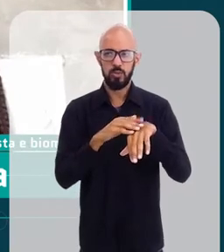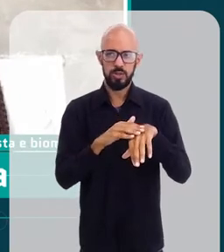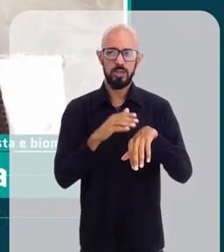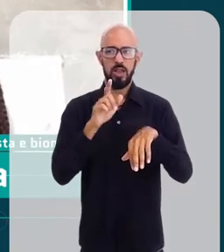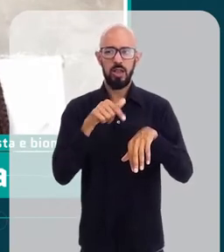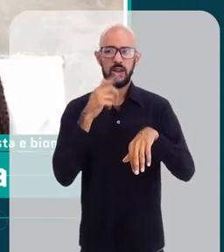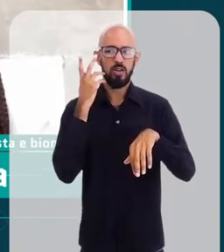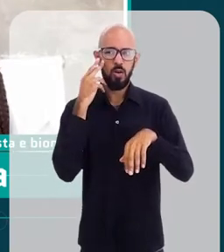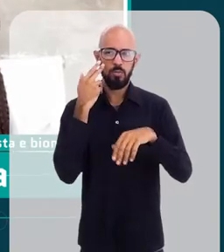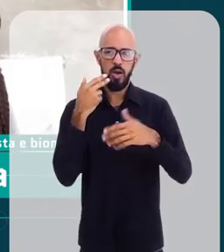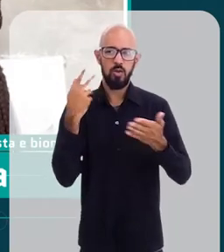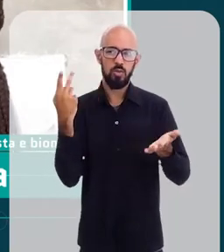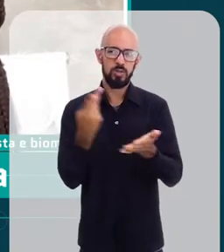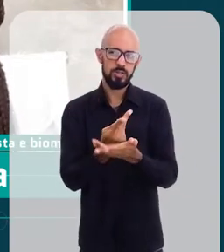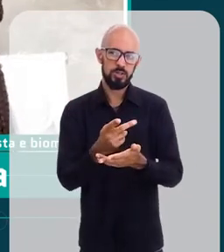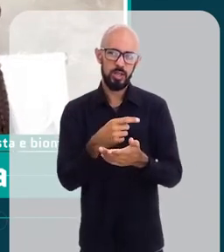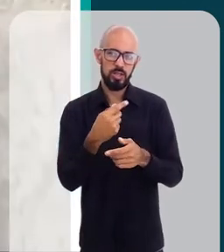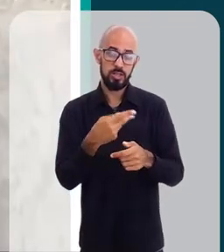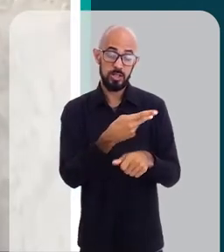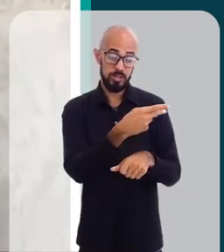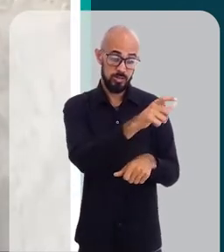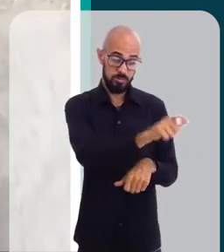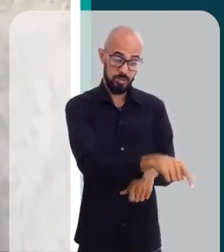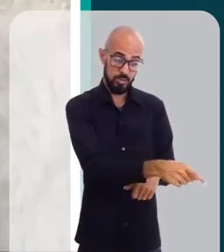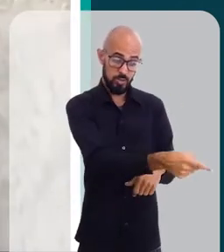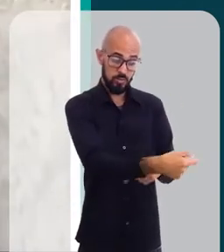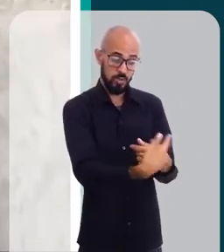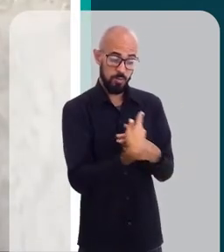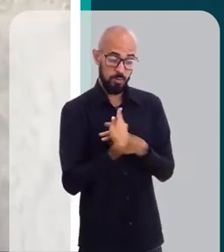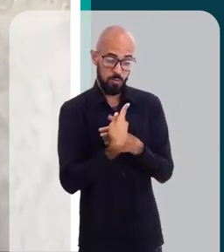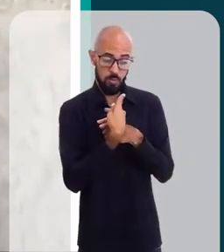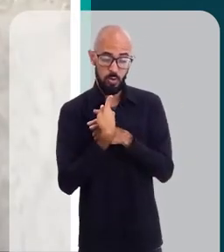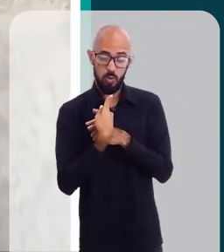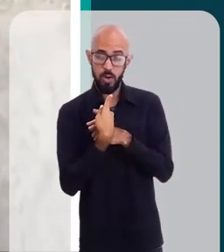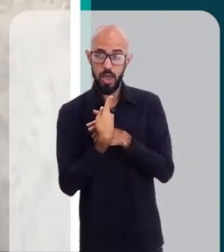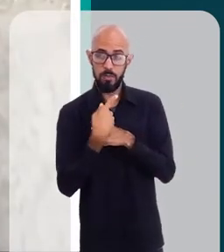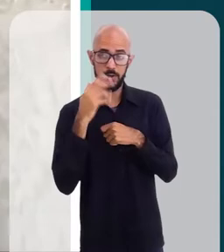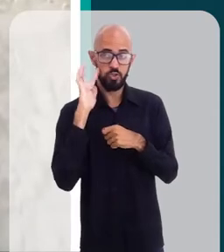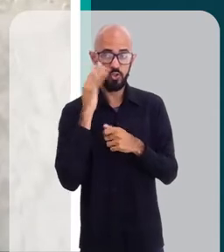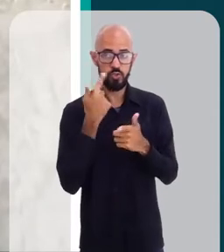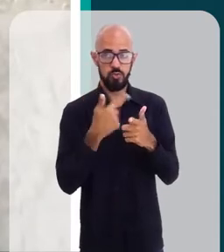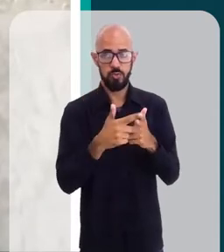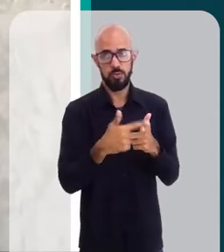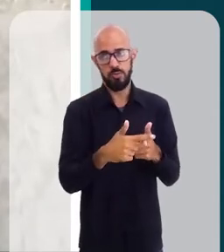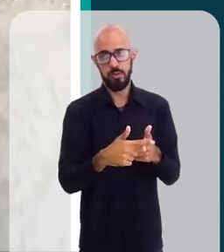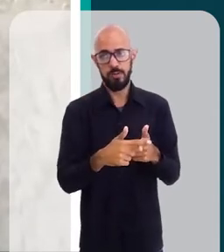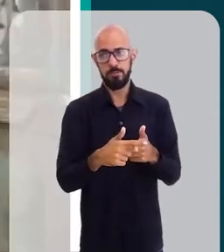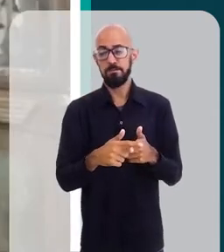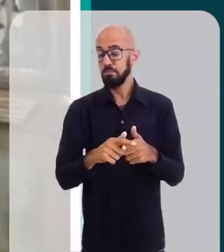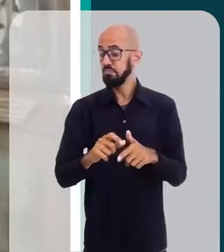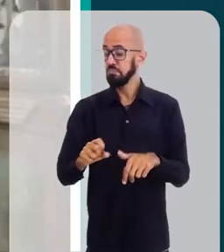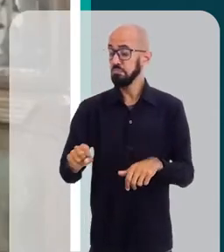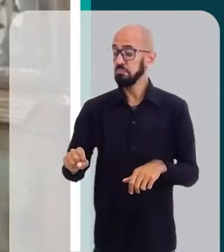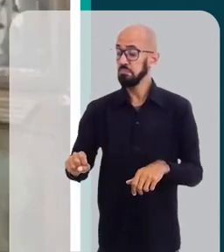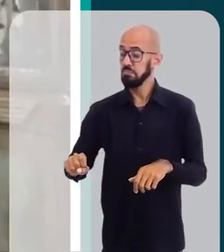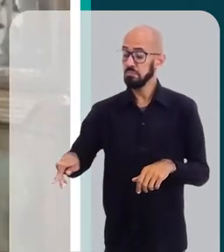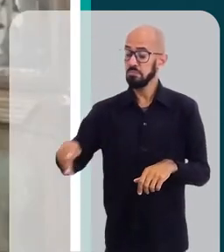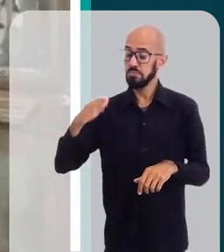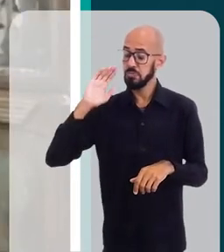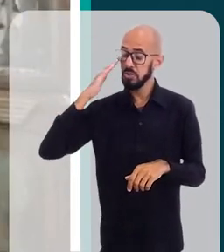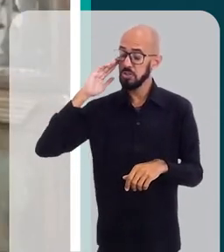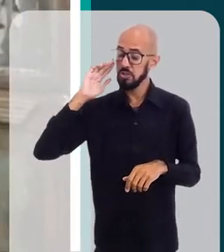desses pacientes procurarem nós profissionais para poder resolver esse tipo de questão. Eu imagino que